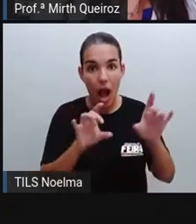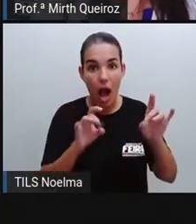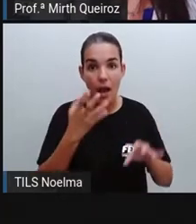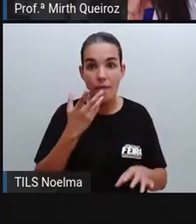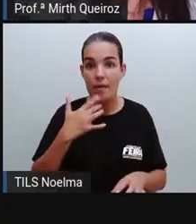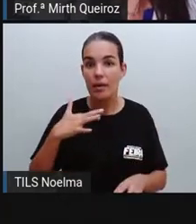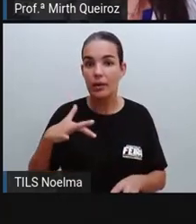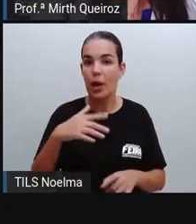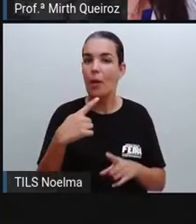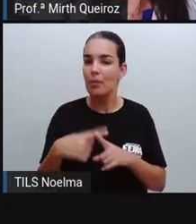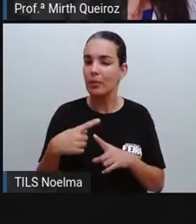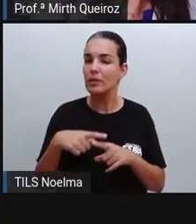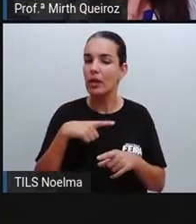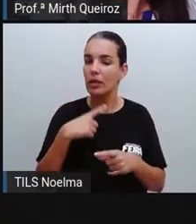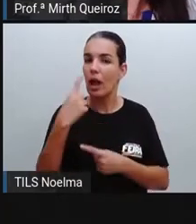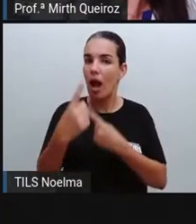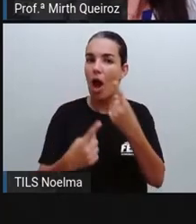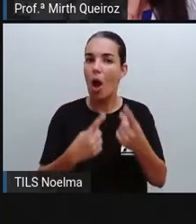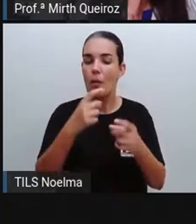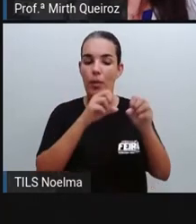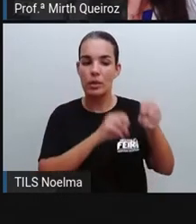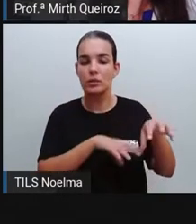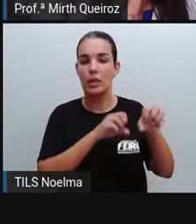terminam com algum tipo de lição moral.